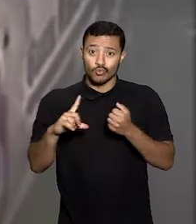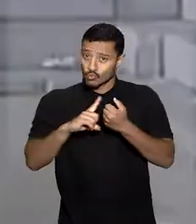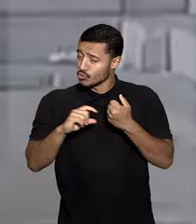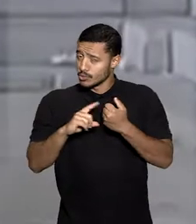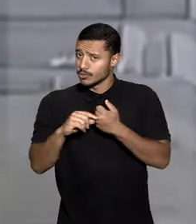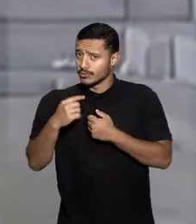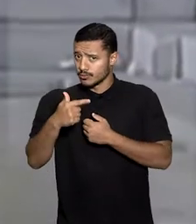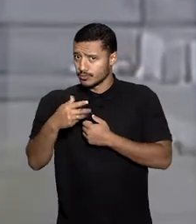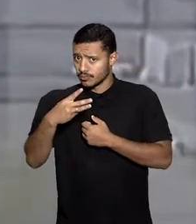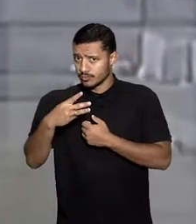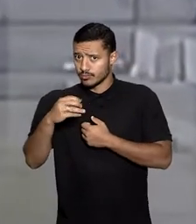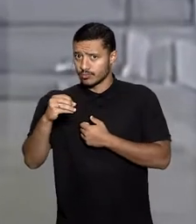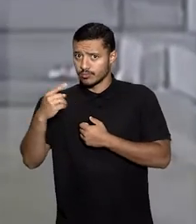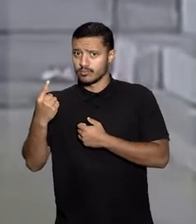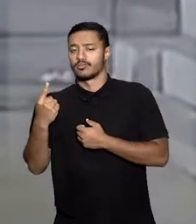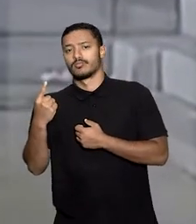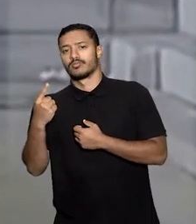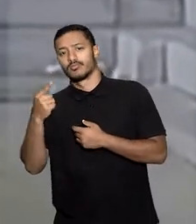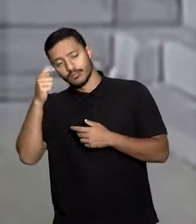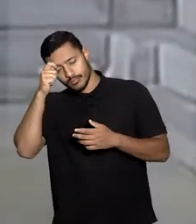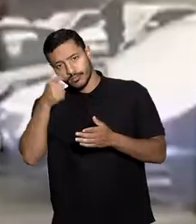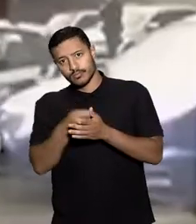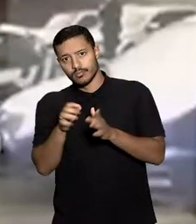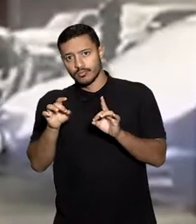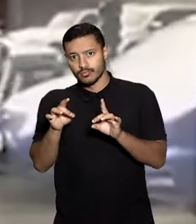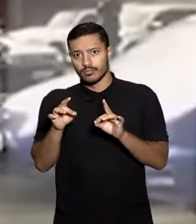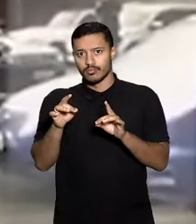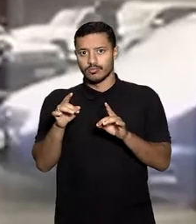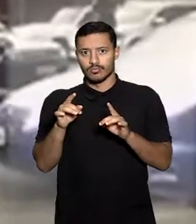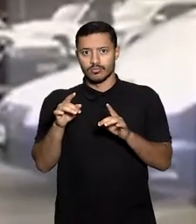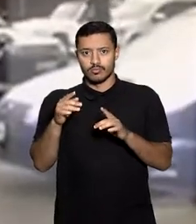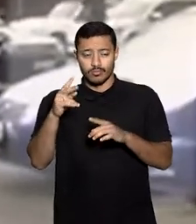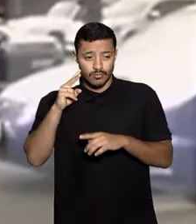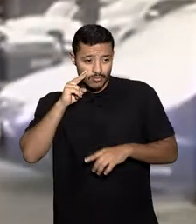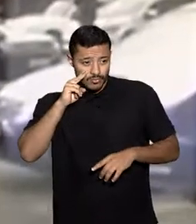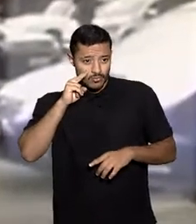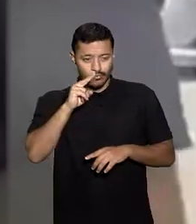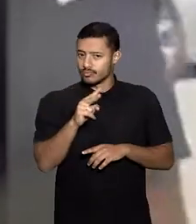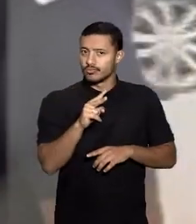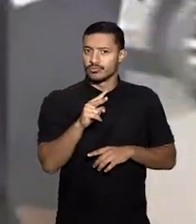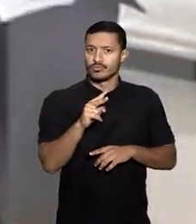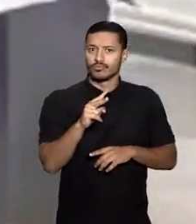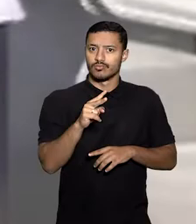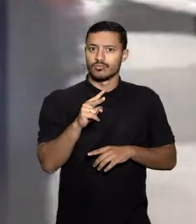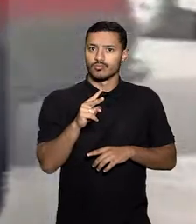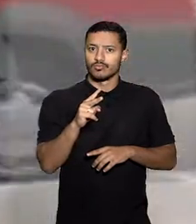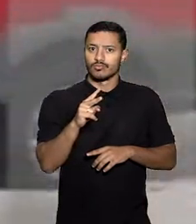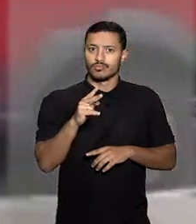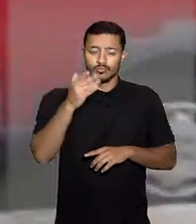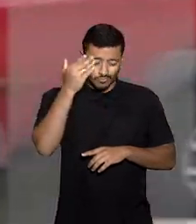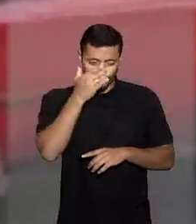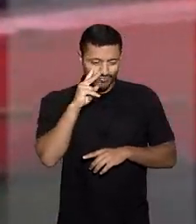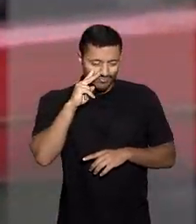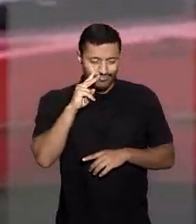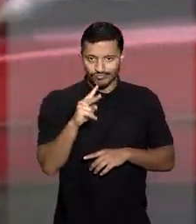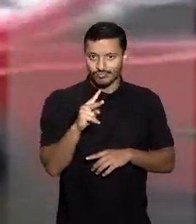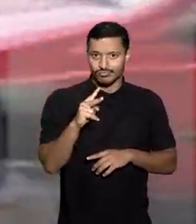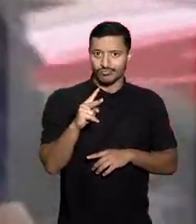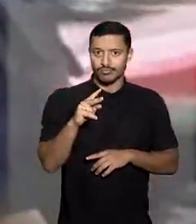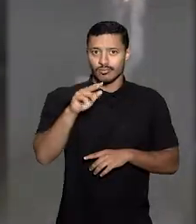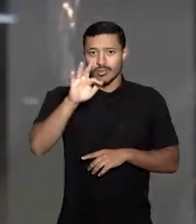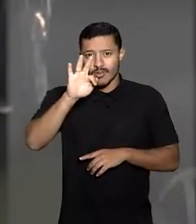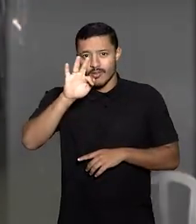301, segundo ele, se aplica apenas ao caso de flagrante visível de plano, o qual se diferencia da situação